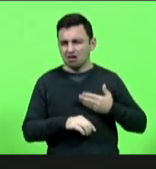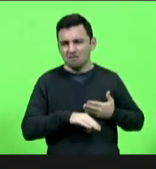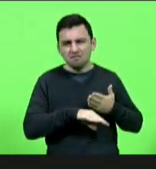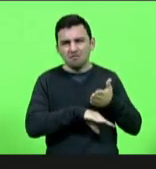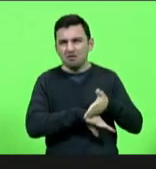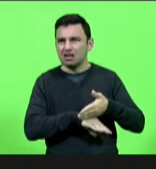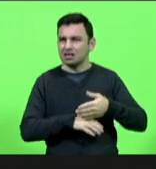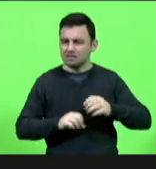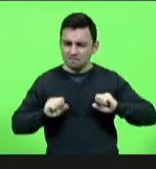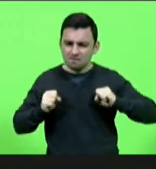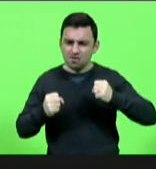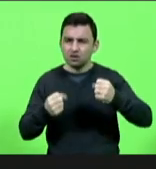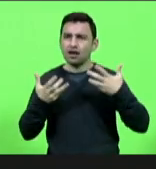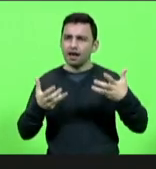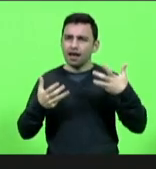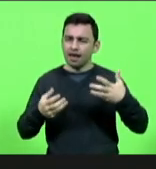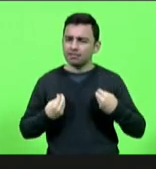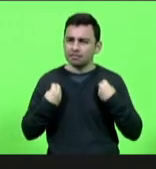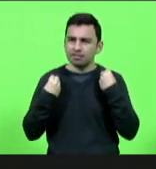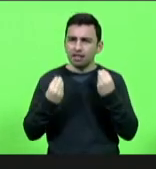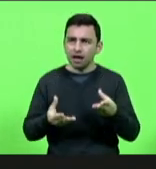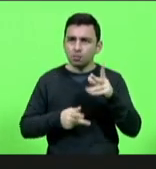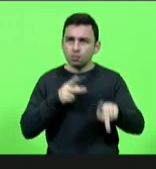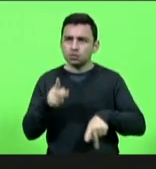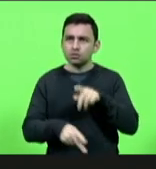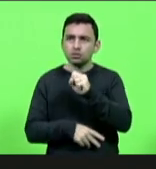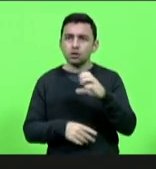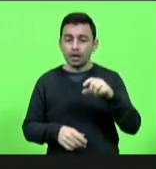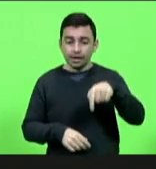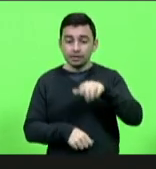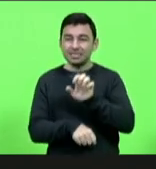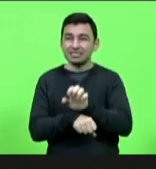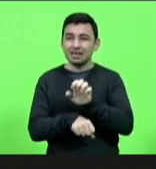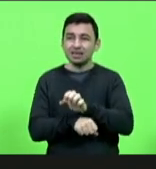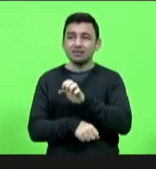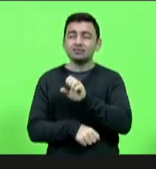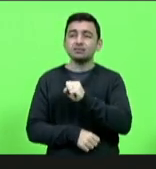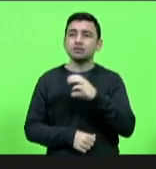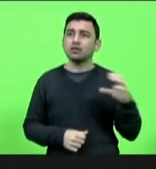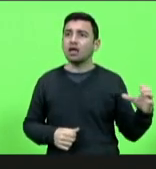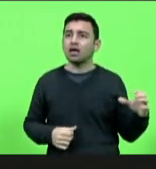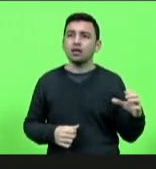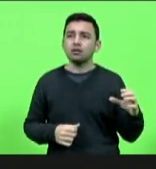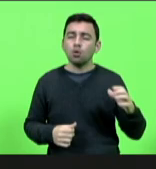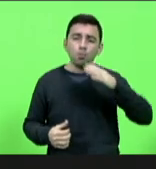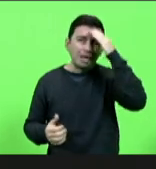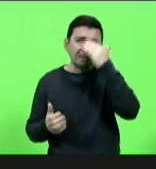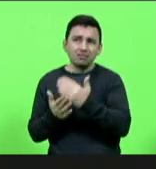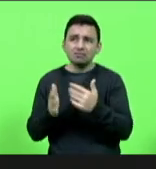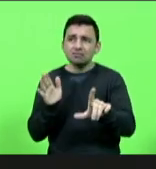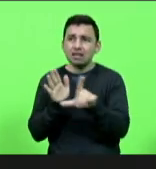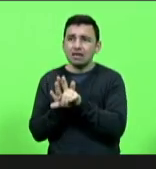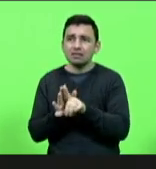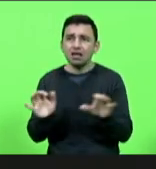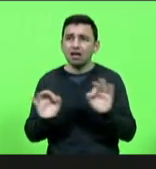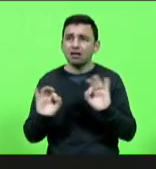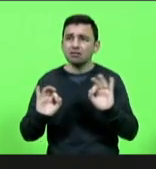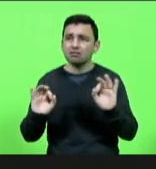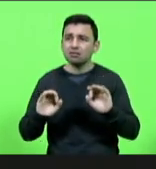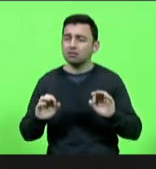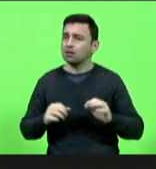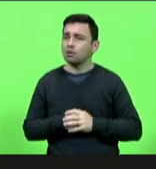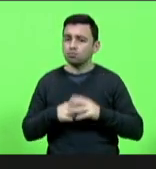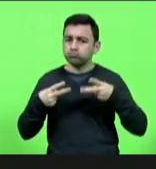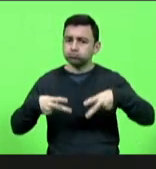deixar esse legado da população catarinense hoje o Estado não está fazendo essa lei valer no